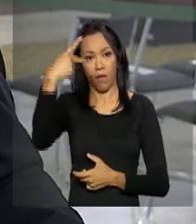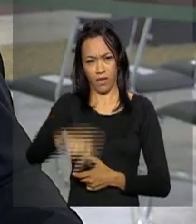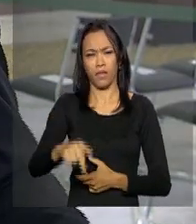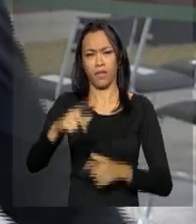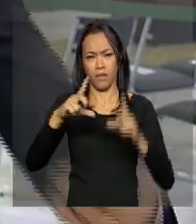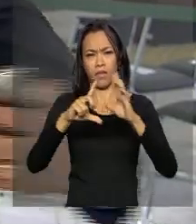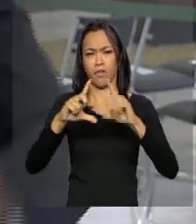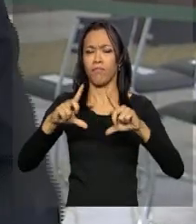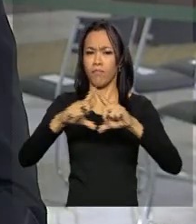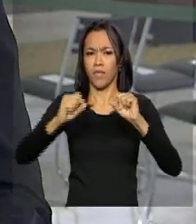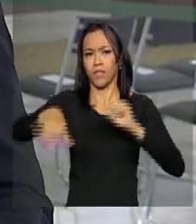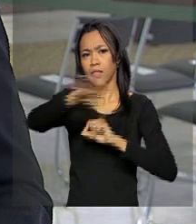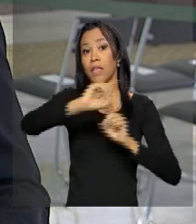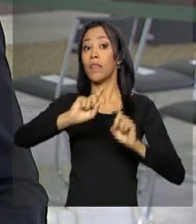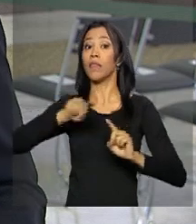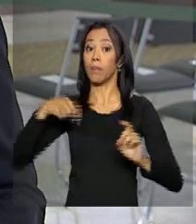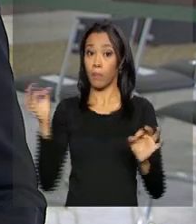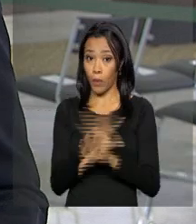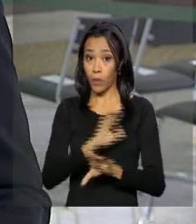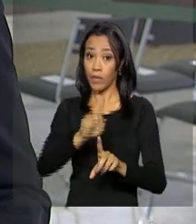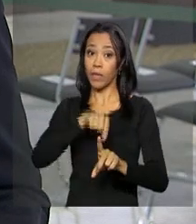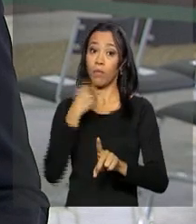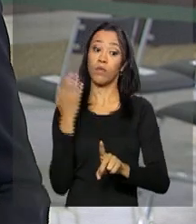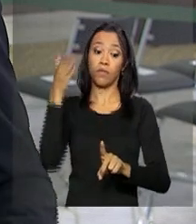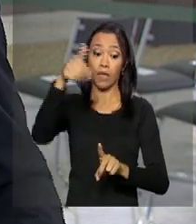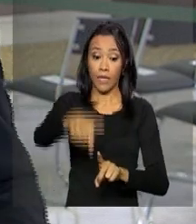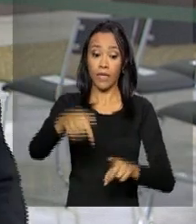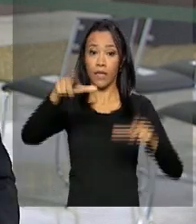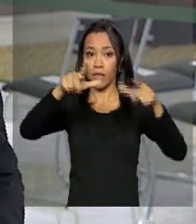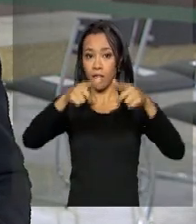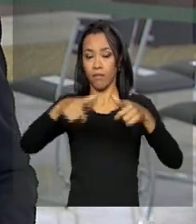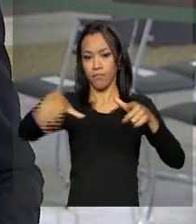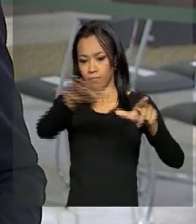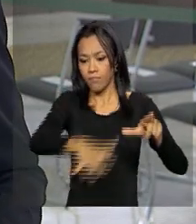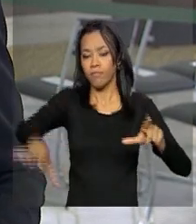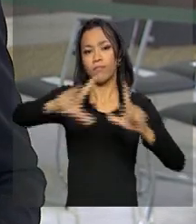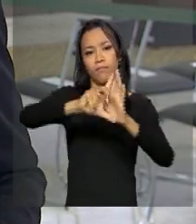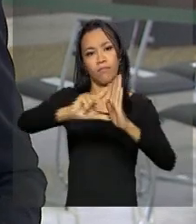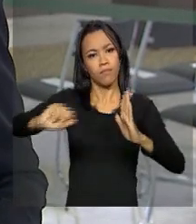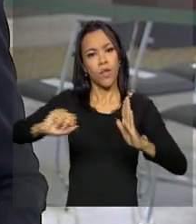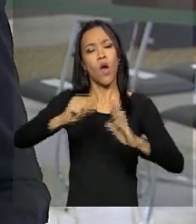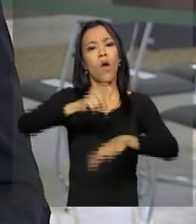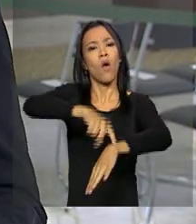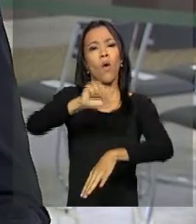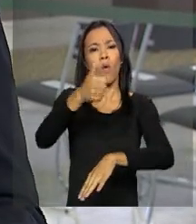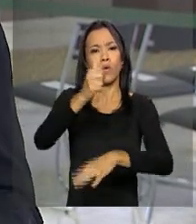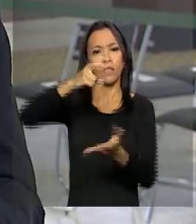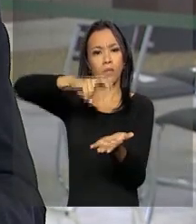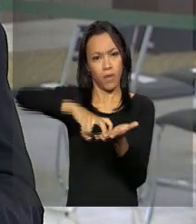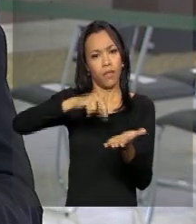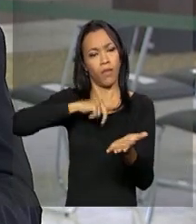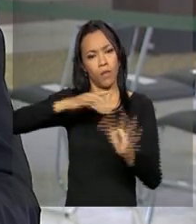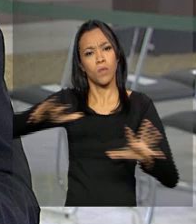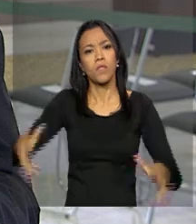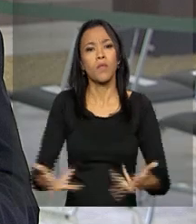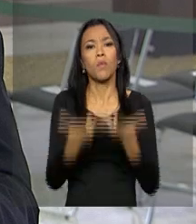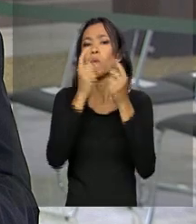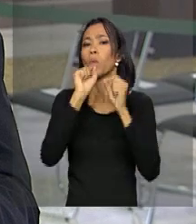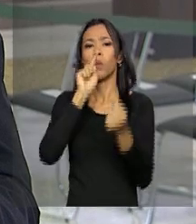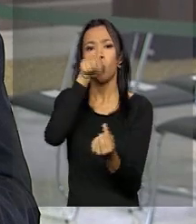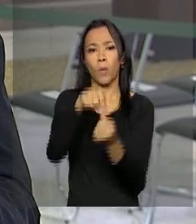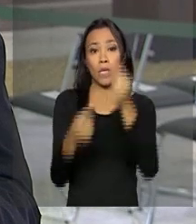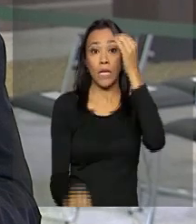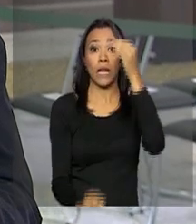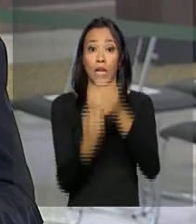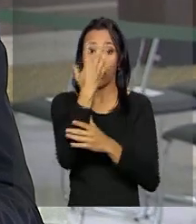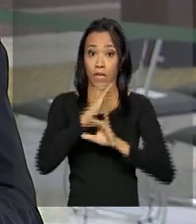presidenta Dilma Rousseff vem aqui para o Palácio do Planalto, onde às 11 horas da manhã ela vai participar da cerimônia de lançamento